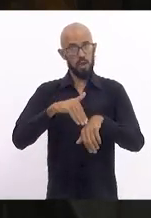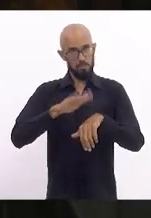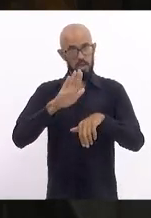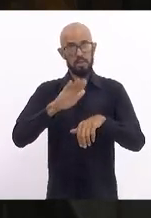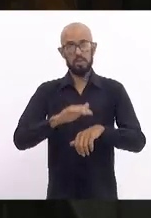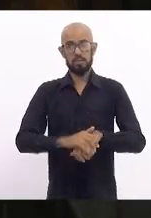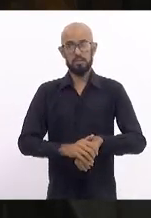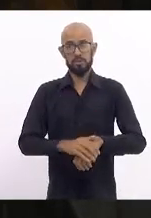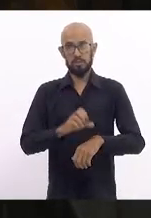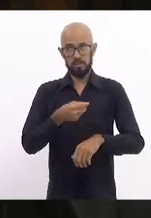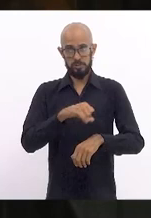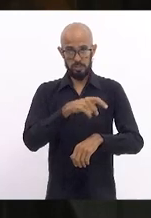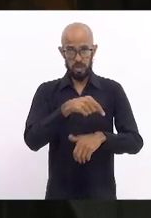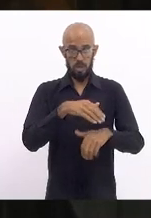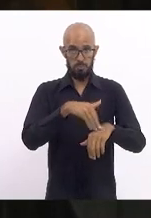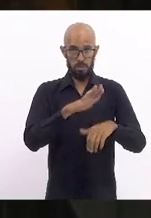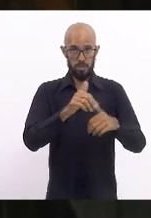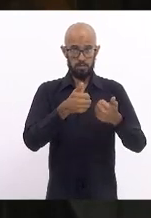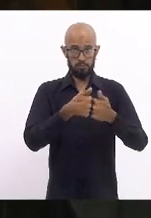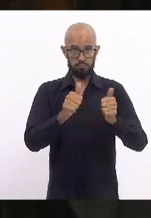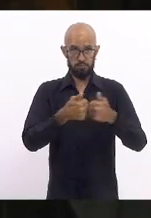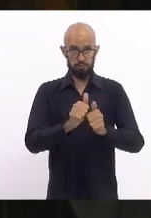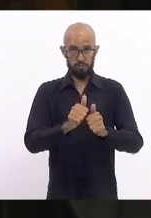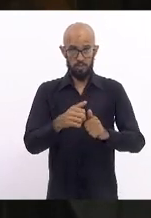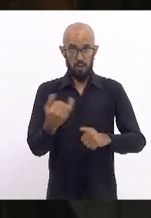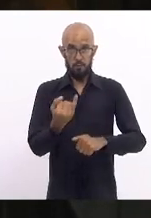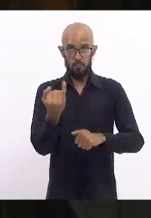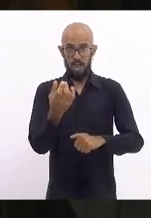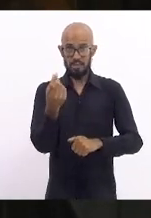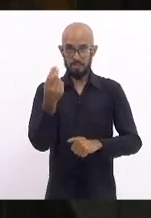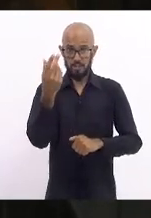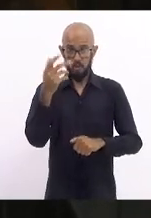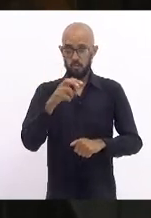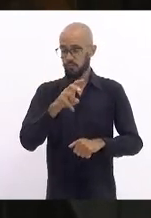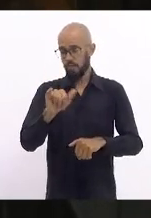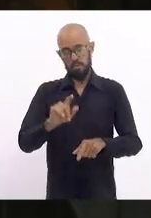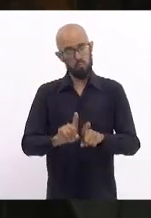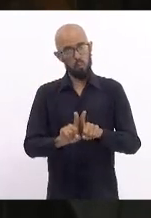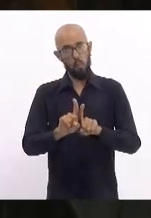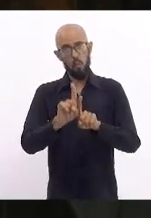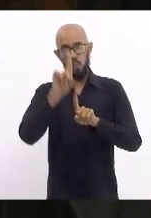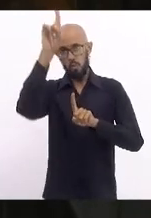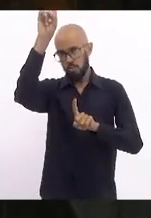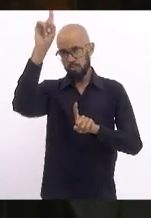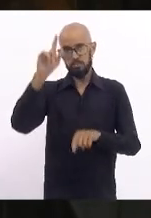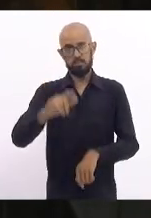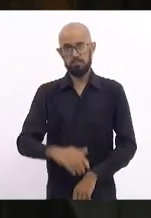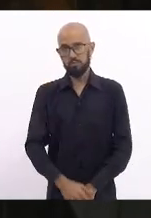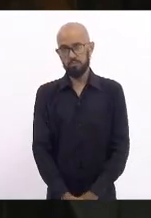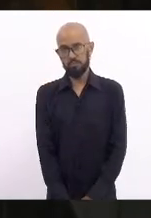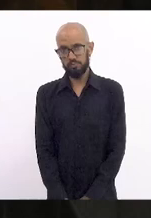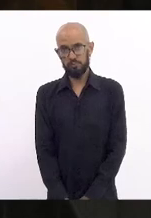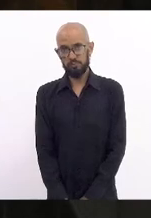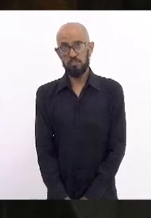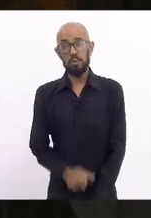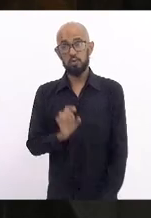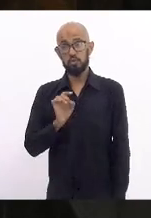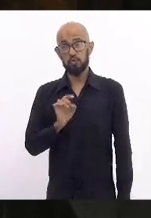transporte, a inflação vai para o céu. Então, só com um pequeno movimento,